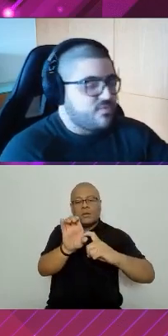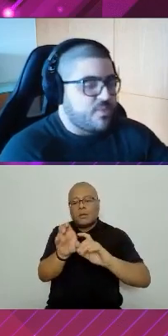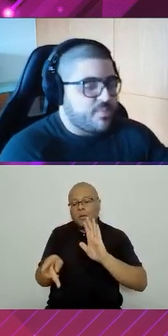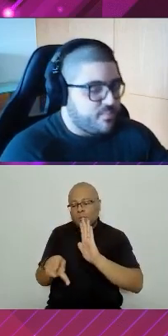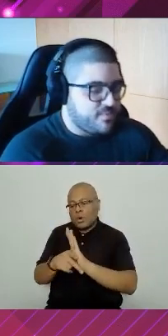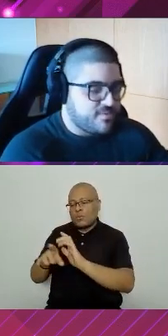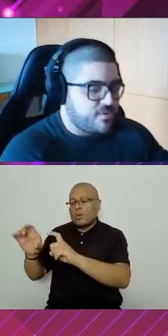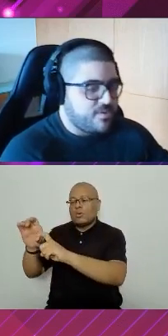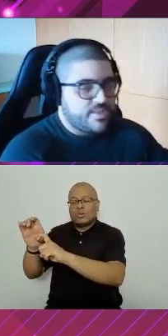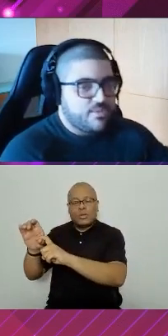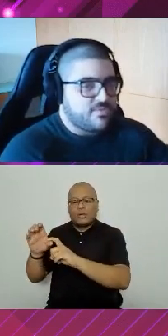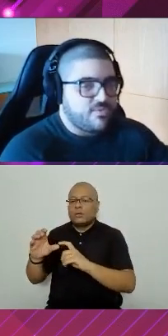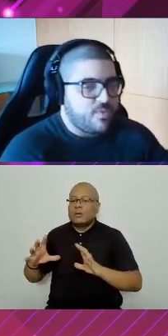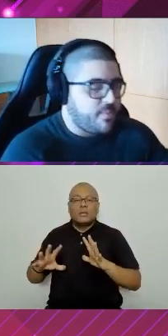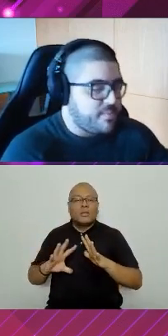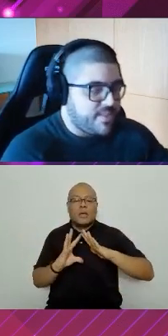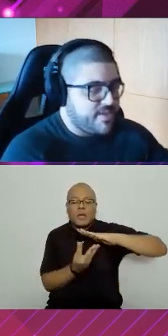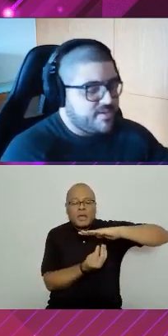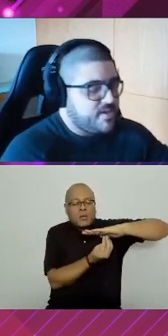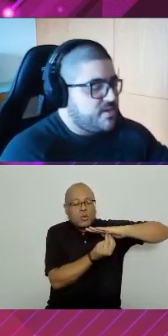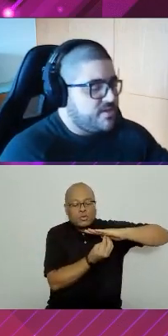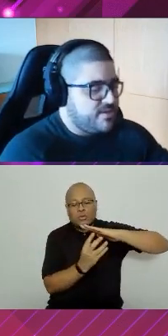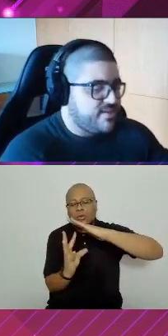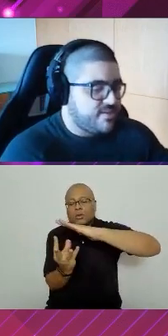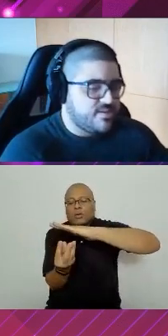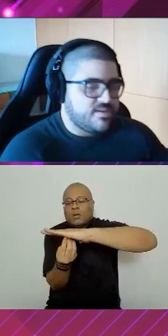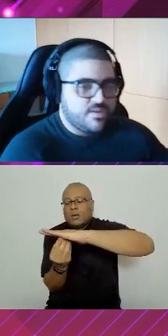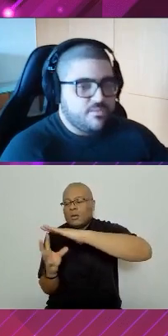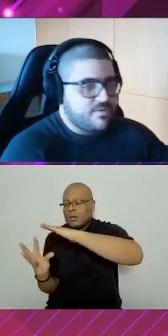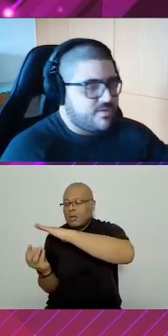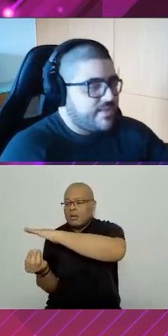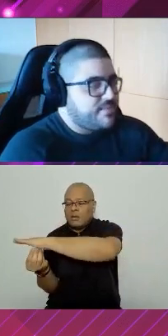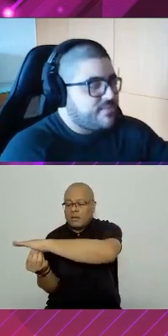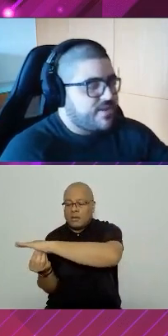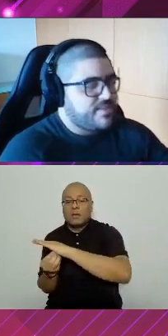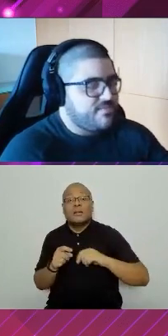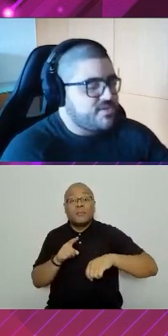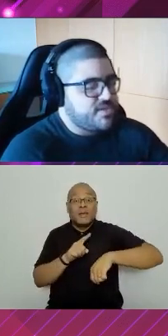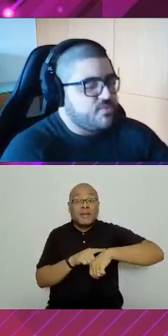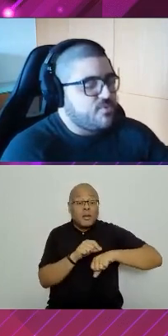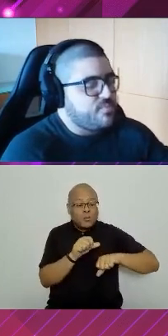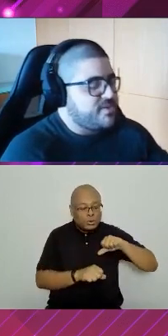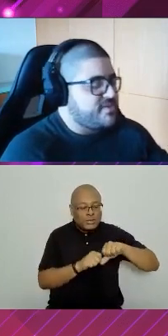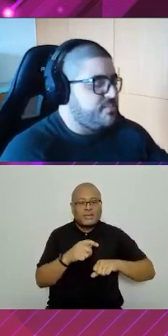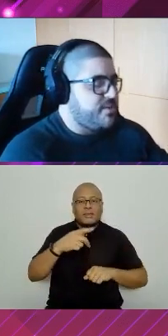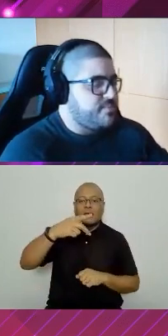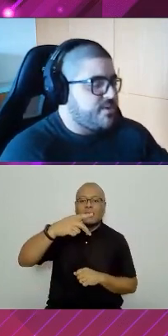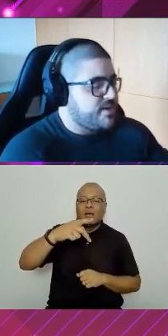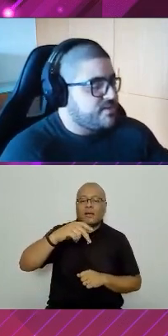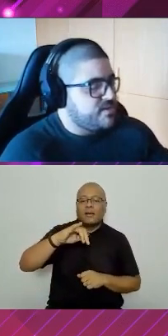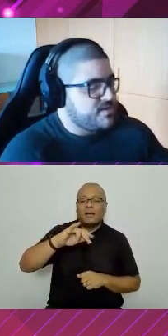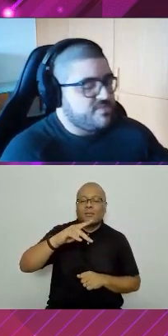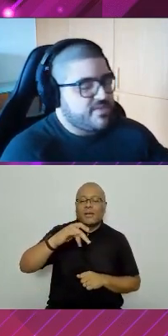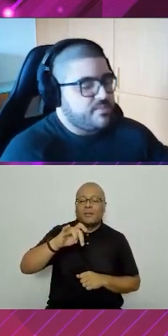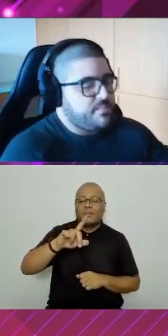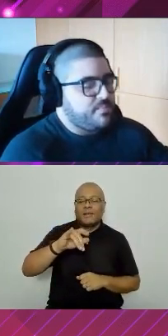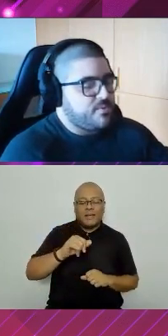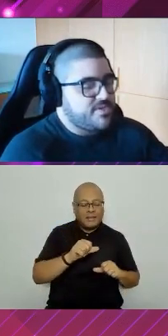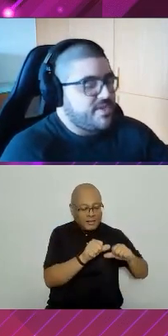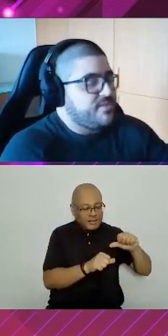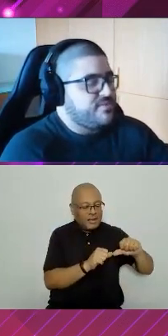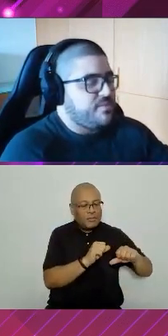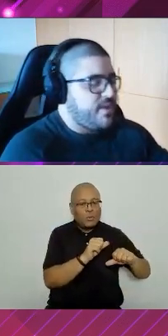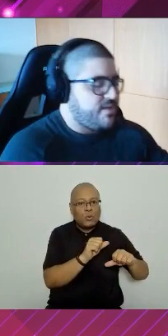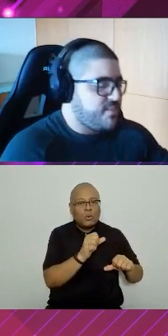cada um no seu próprio repositório, cada um com o seu próprio pipeline, etc. Então, em vez de ter um componente separado para cada, a gente vai ter